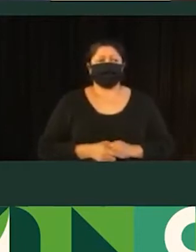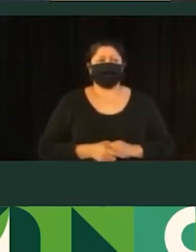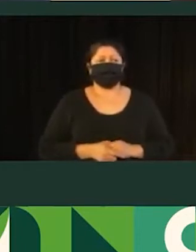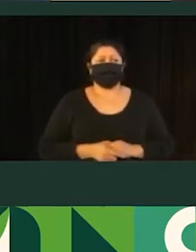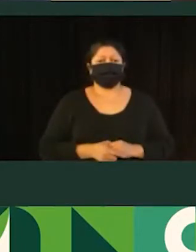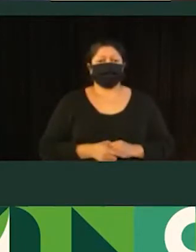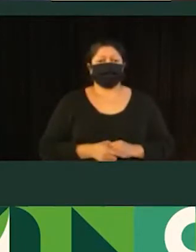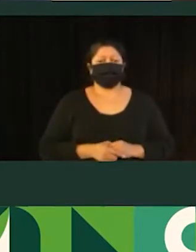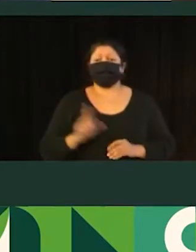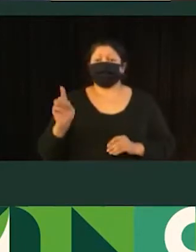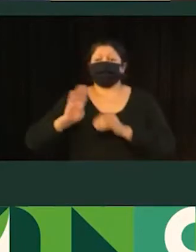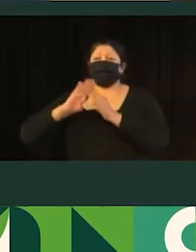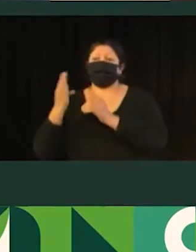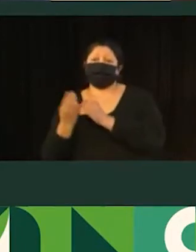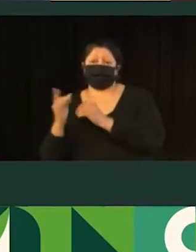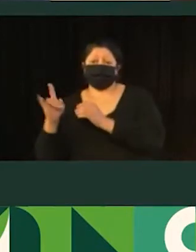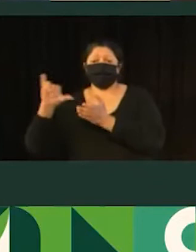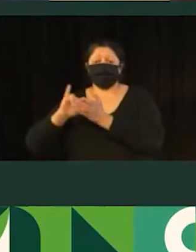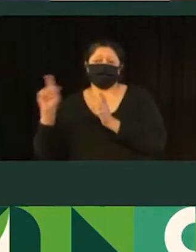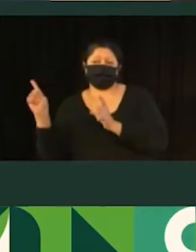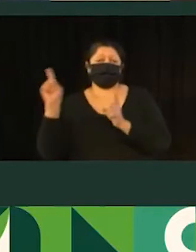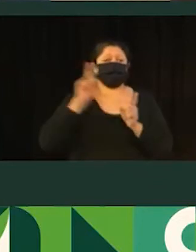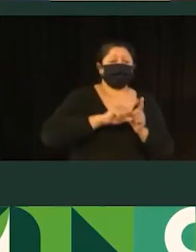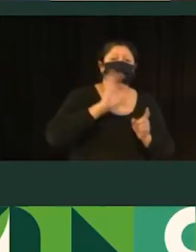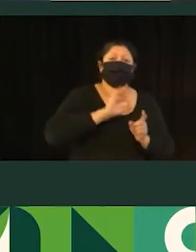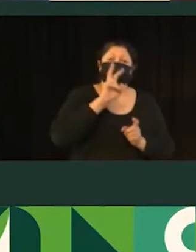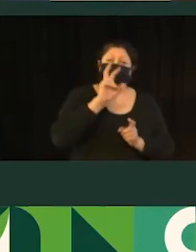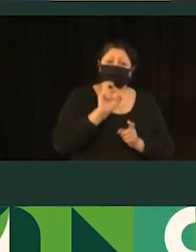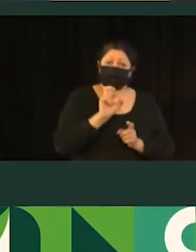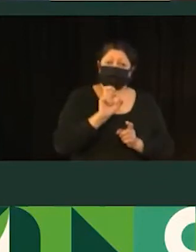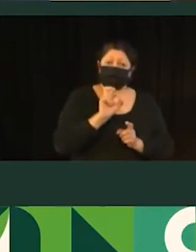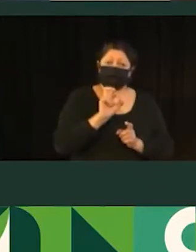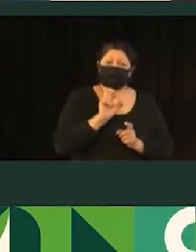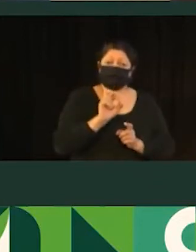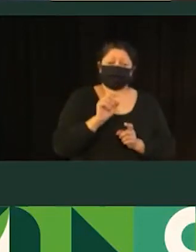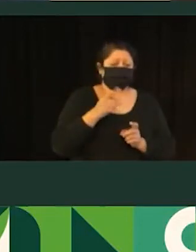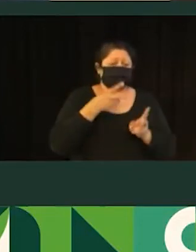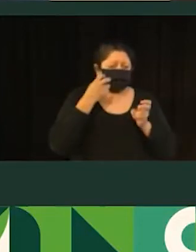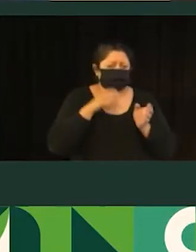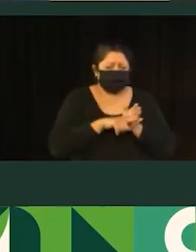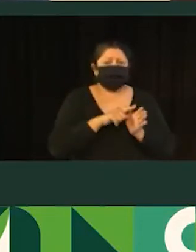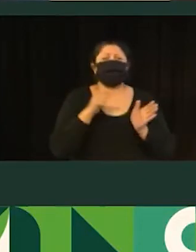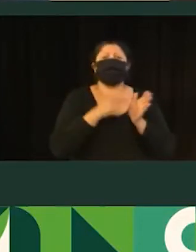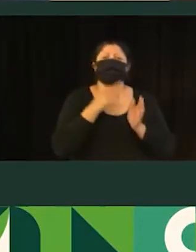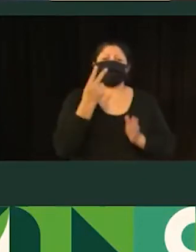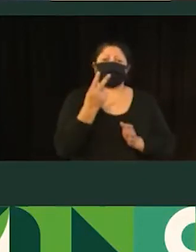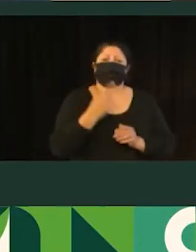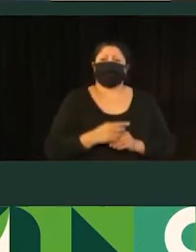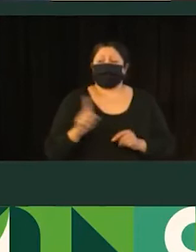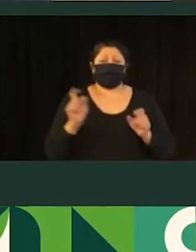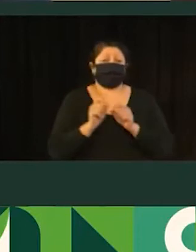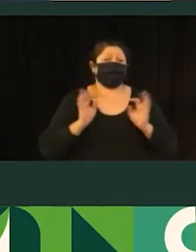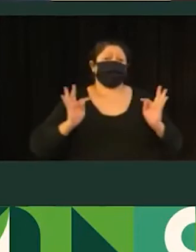No sentido bairro centro, então, uma concentração no 50%, capturada pela observação do ponto 2. Então, isso foi feito